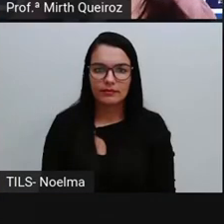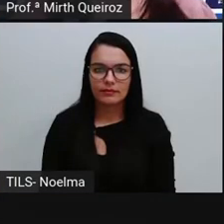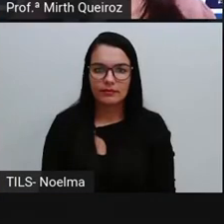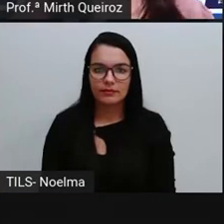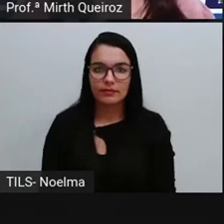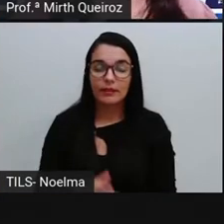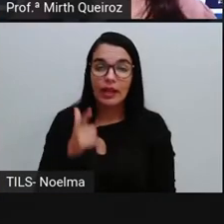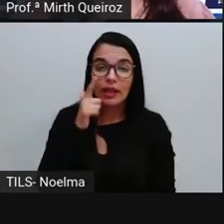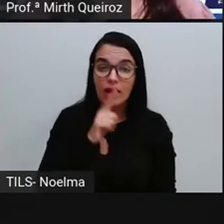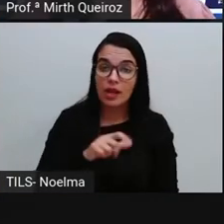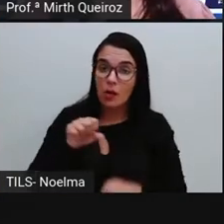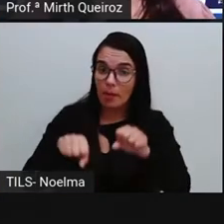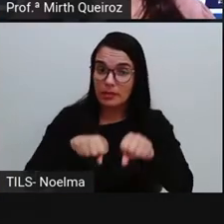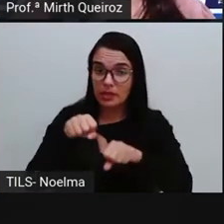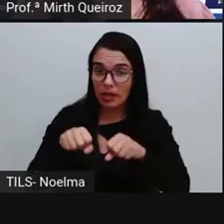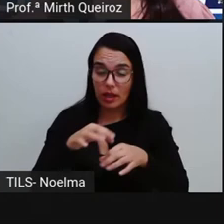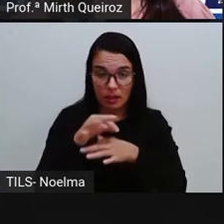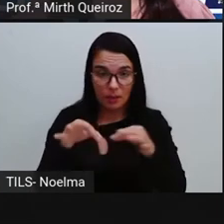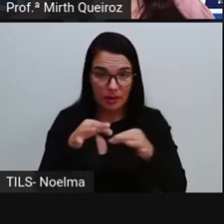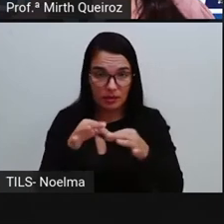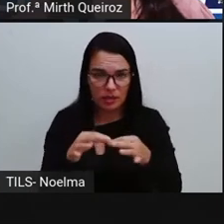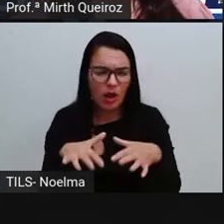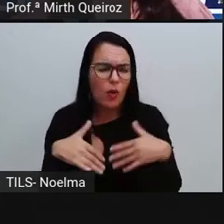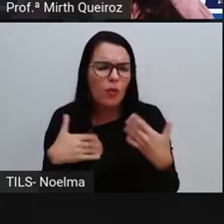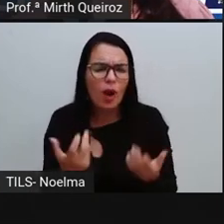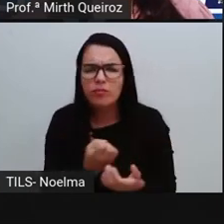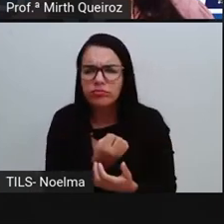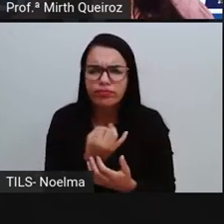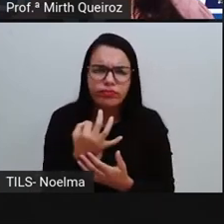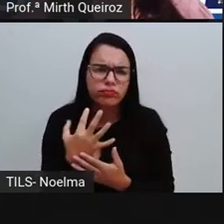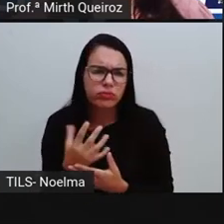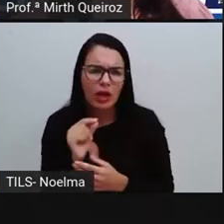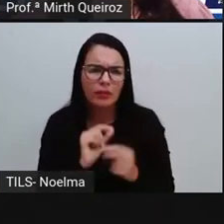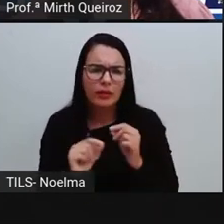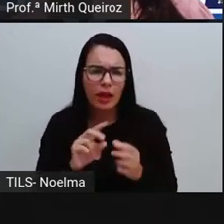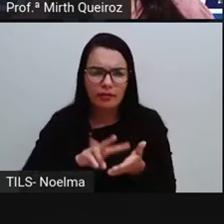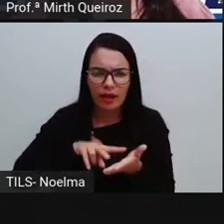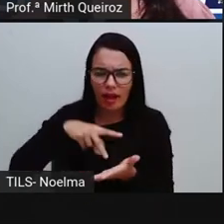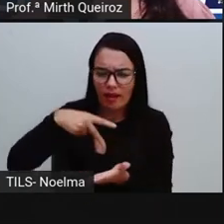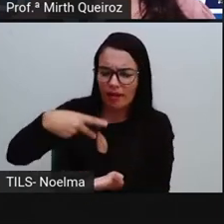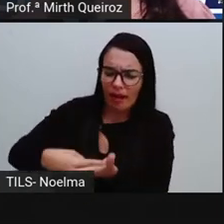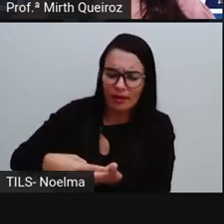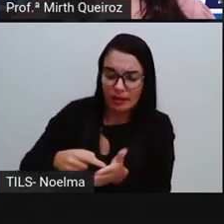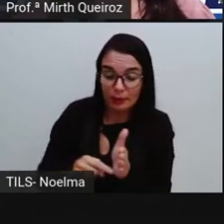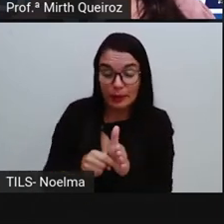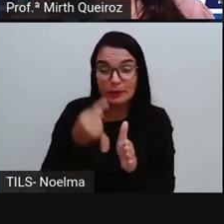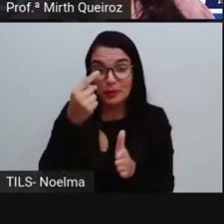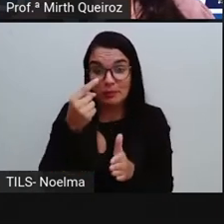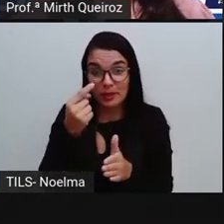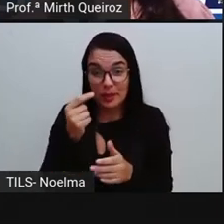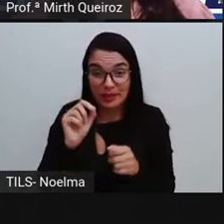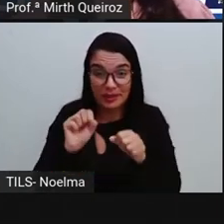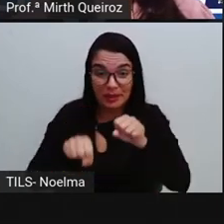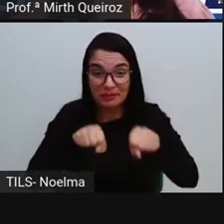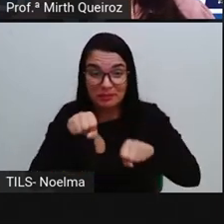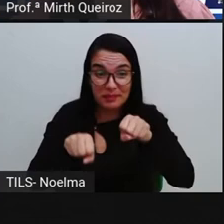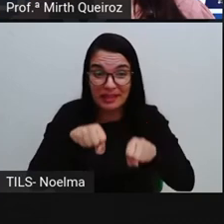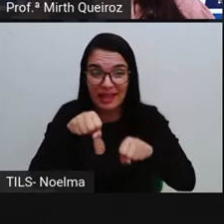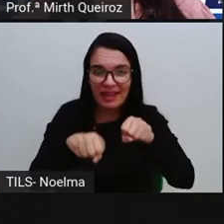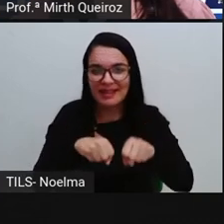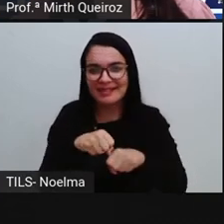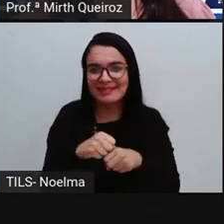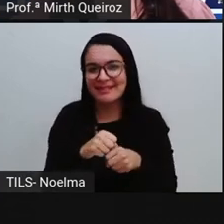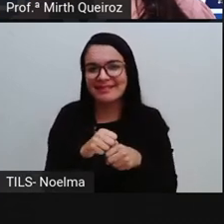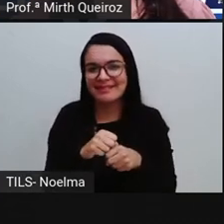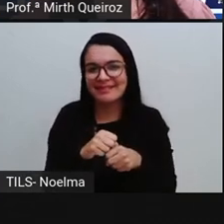Ganhei uma bicicleta de presente. Qual a probabilidade que eu caia nas primeiras tentativas?